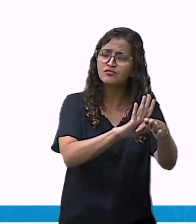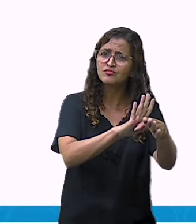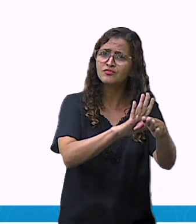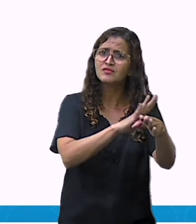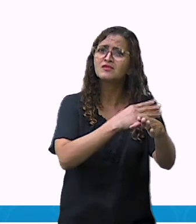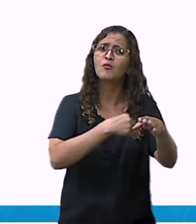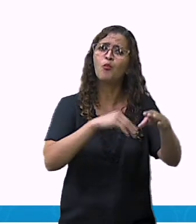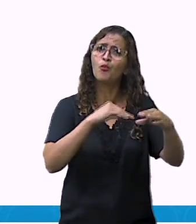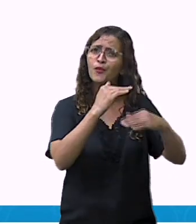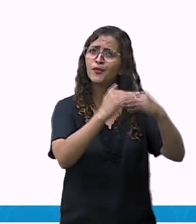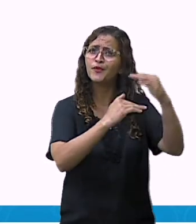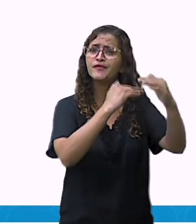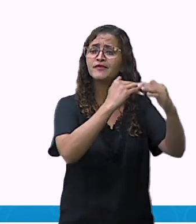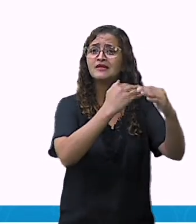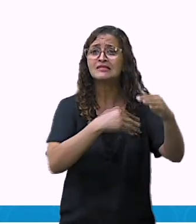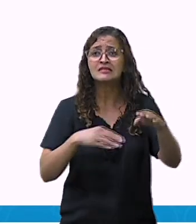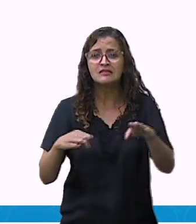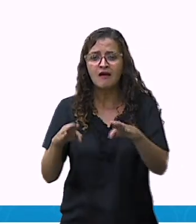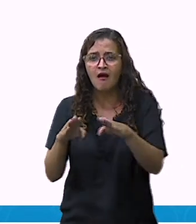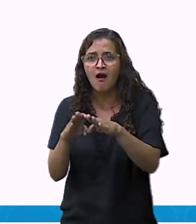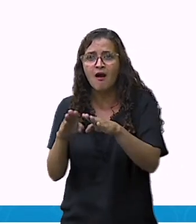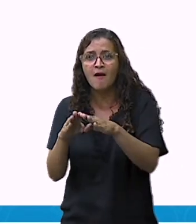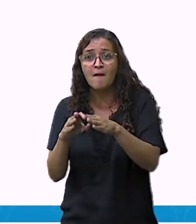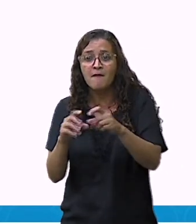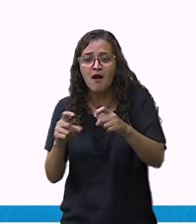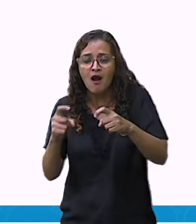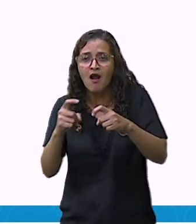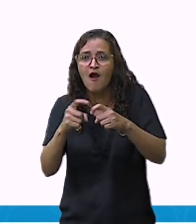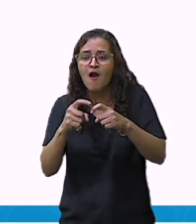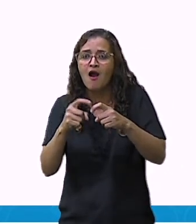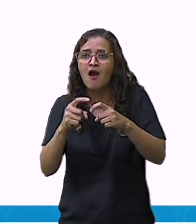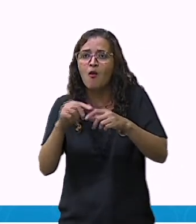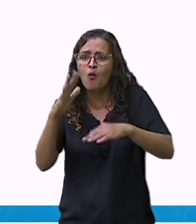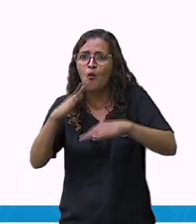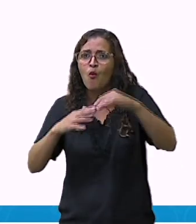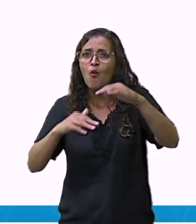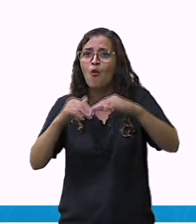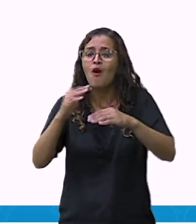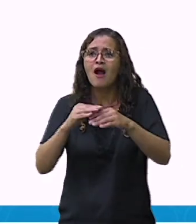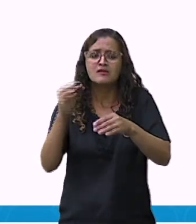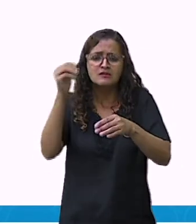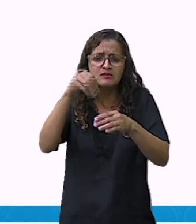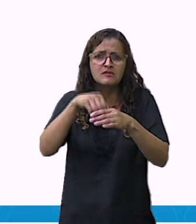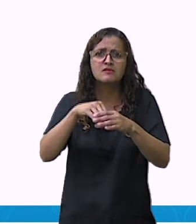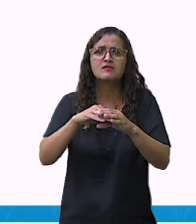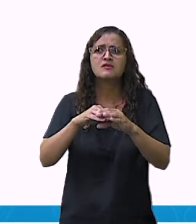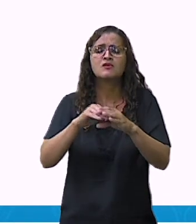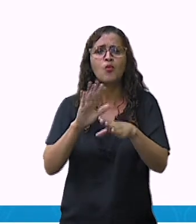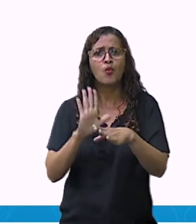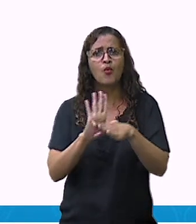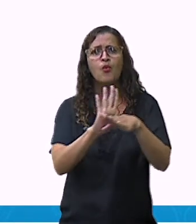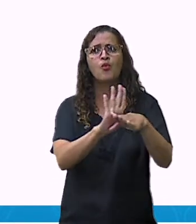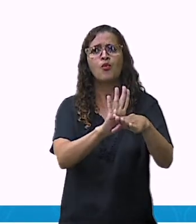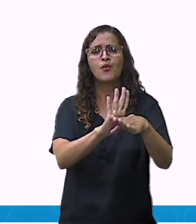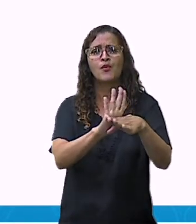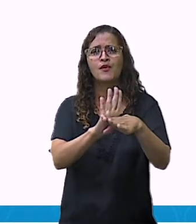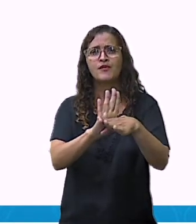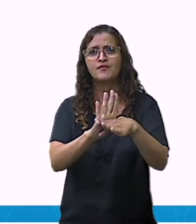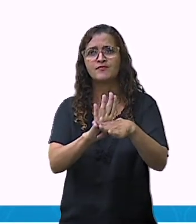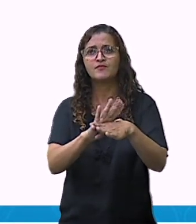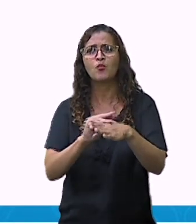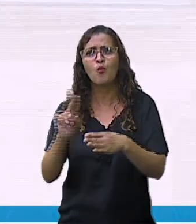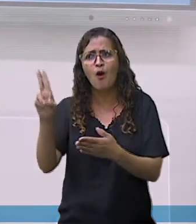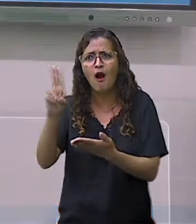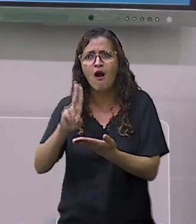medicina, que nós acabamos de falar nos slides anteriores, que na medicina é